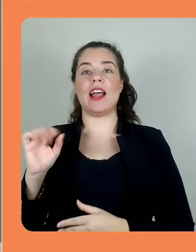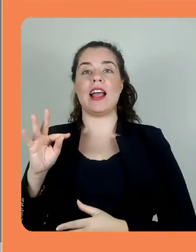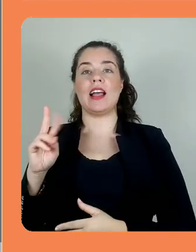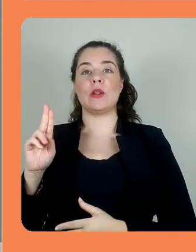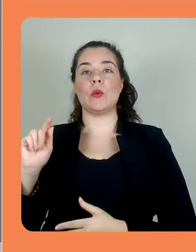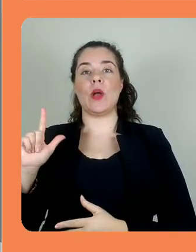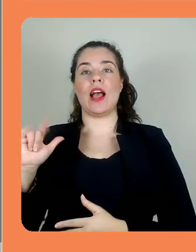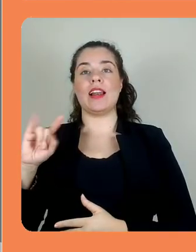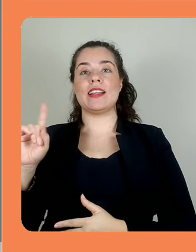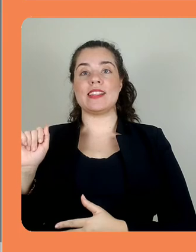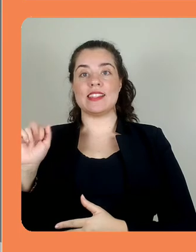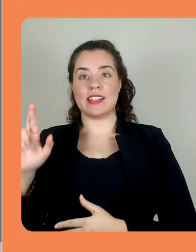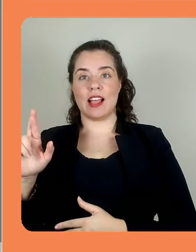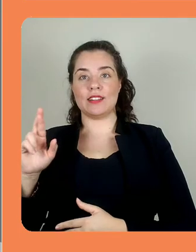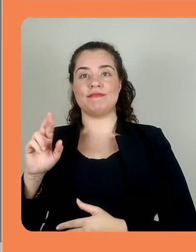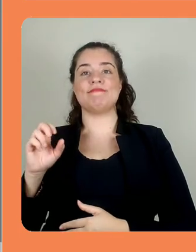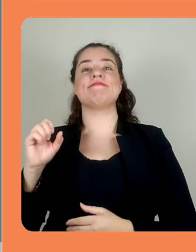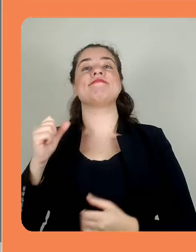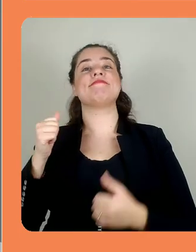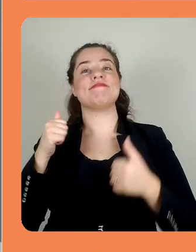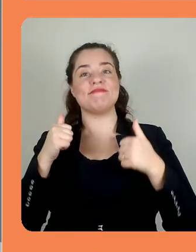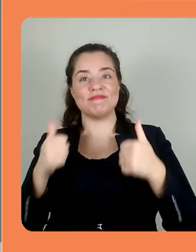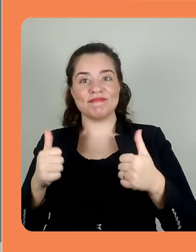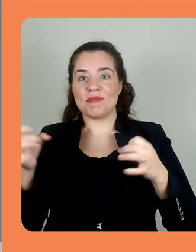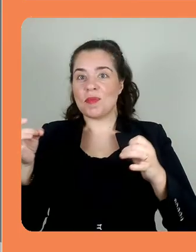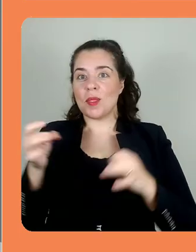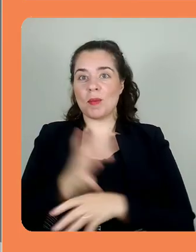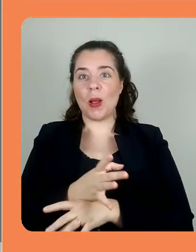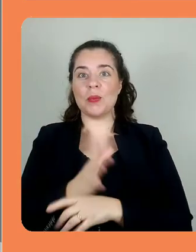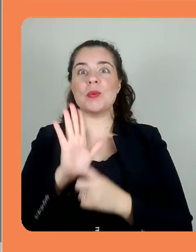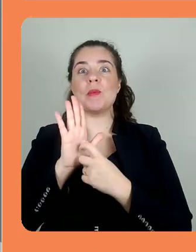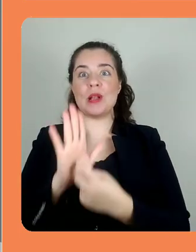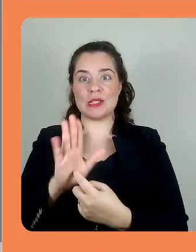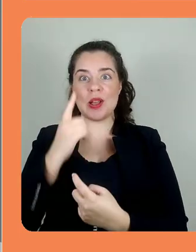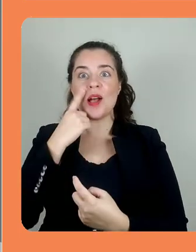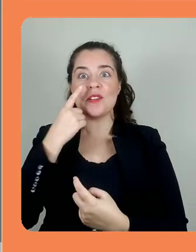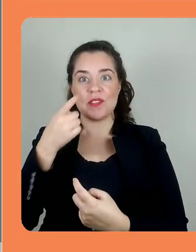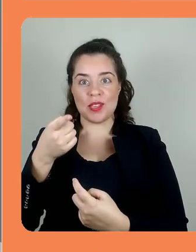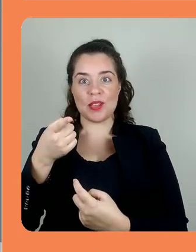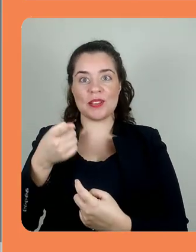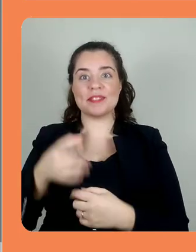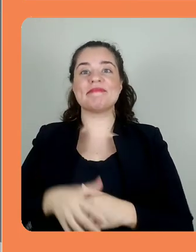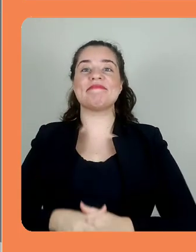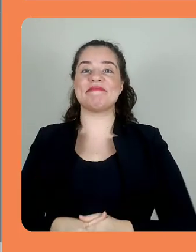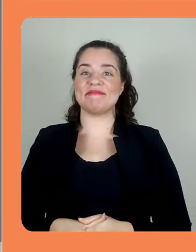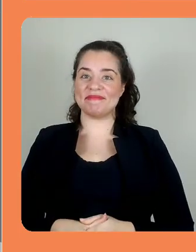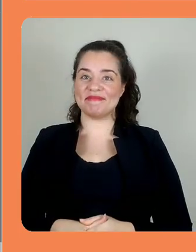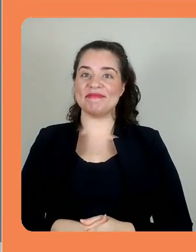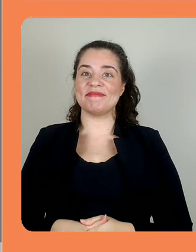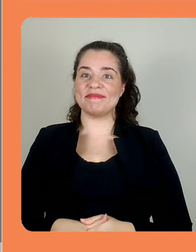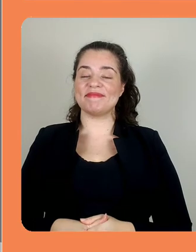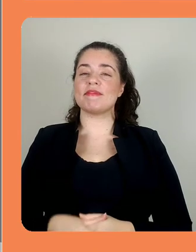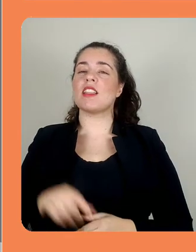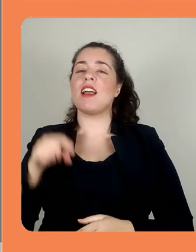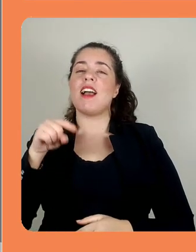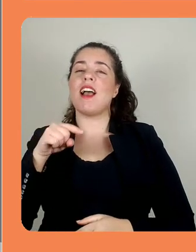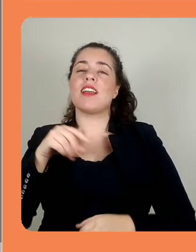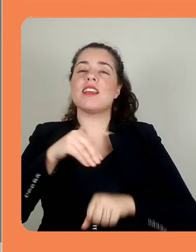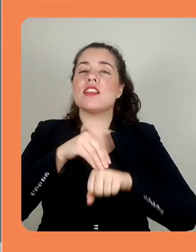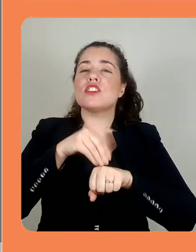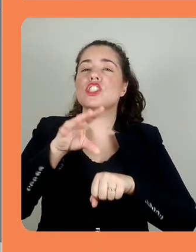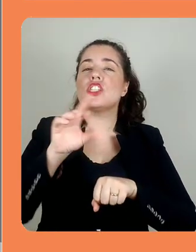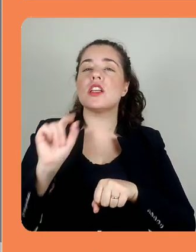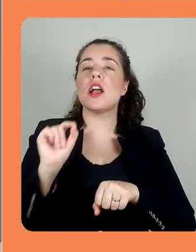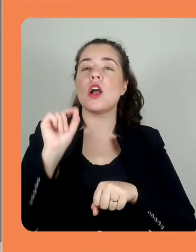Atualizar e, ó lá, aparece ele aqui. Tá certo? A dica é,